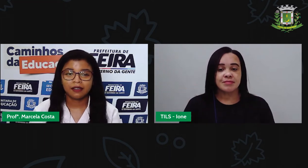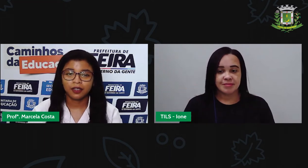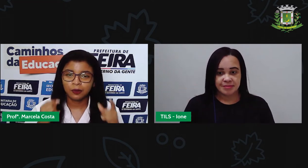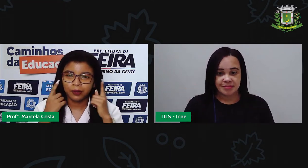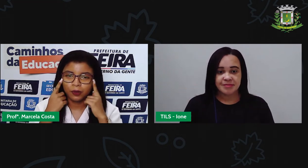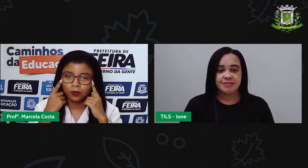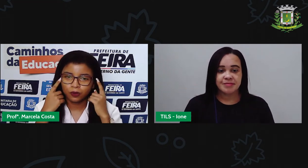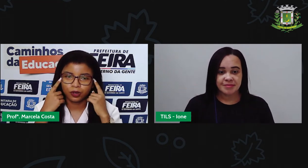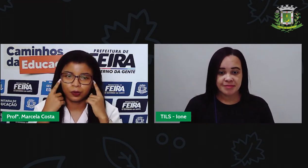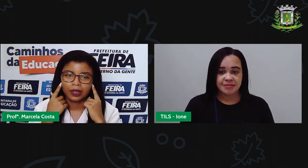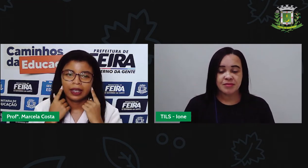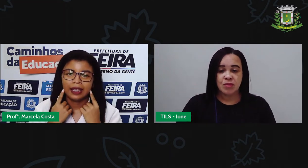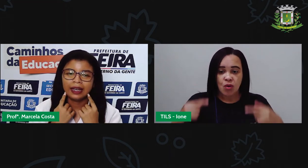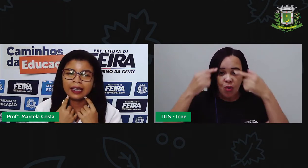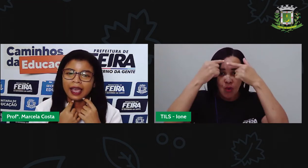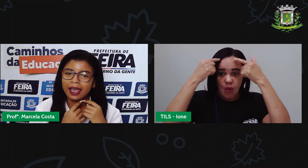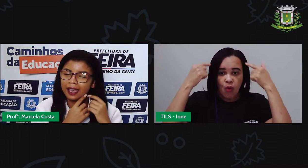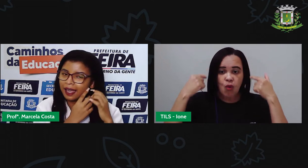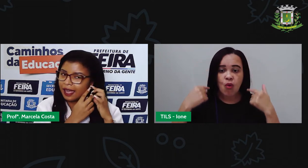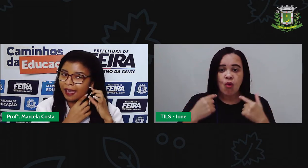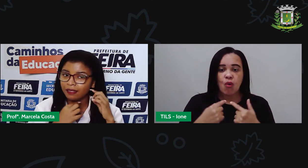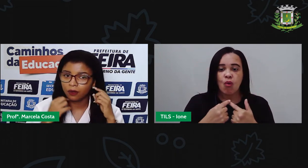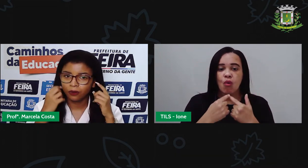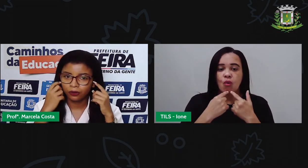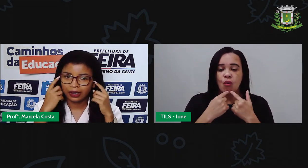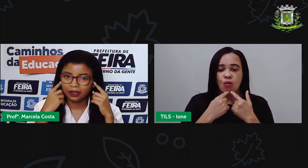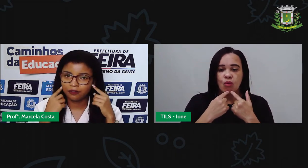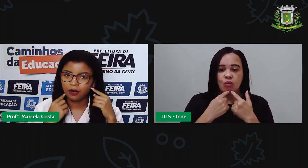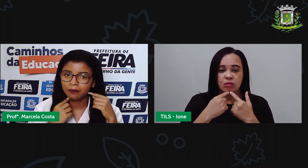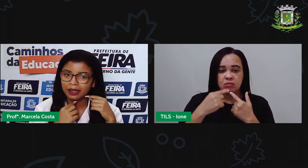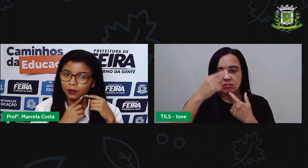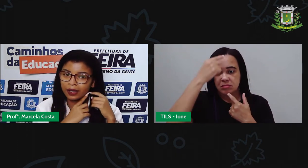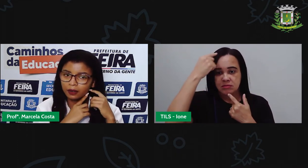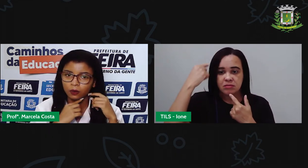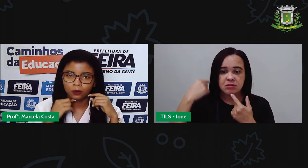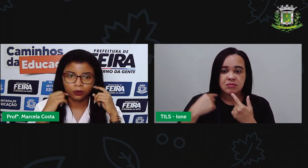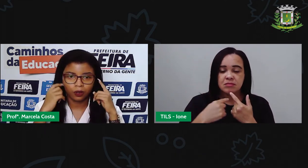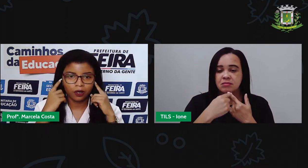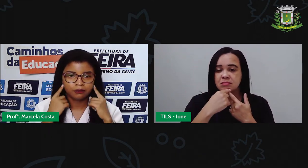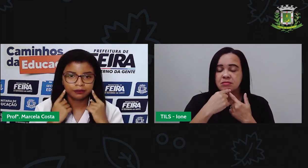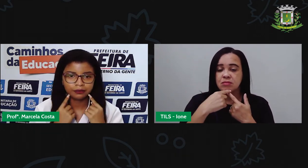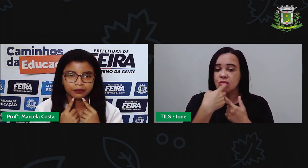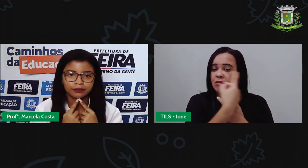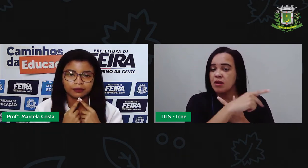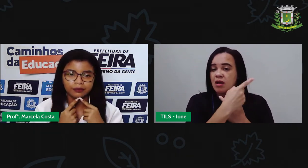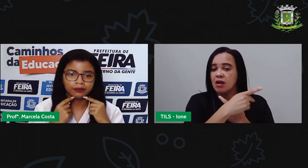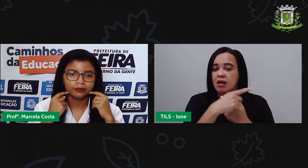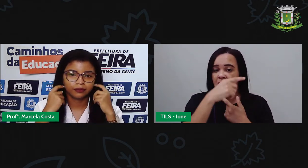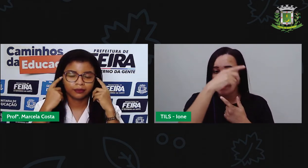Observem que o meu rosto ele é redondo, ele tem um formato redondo, ó.